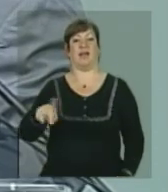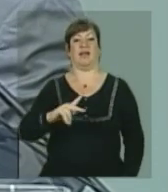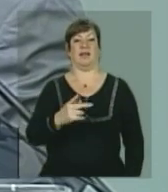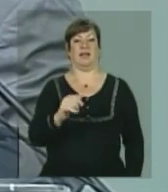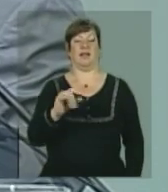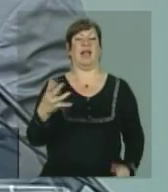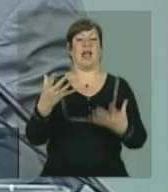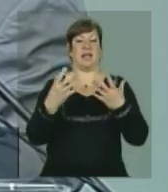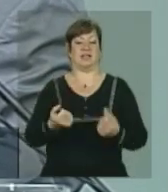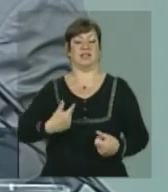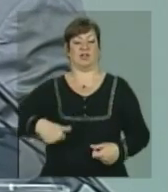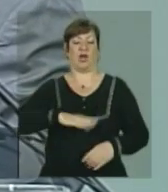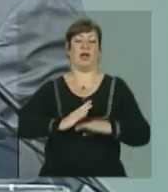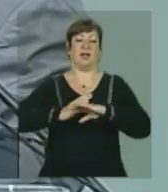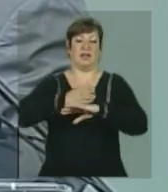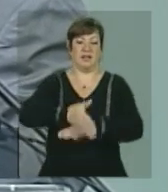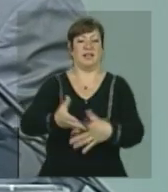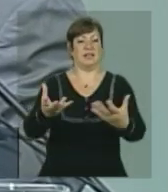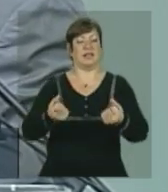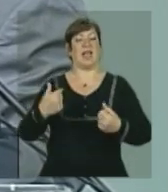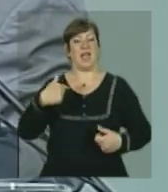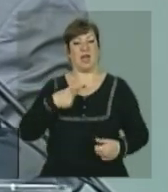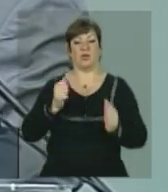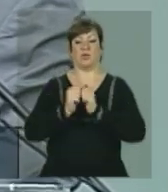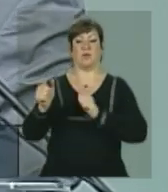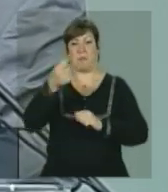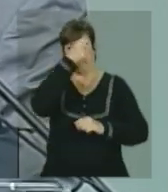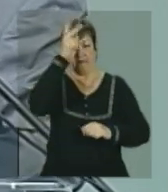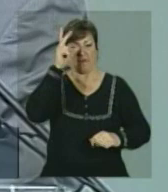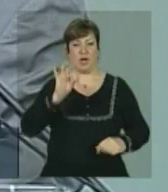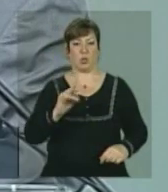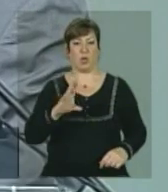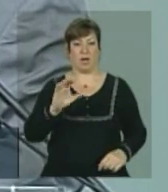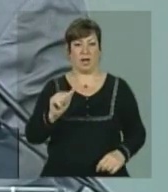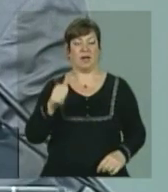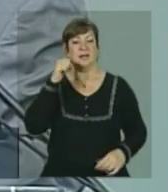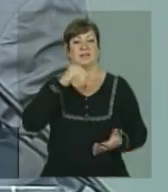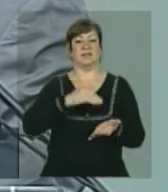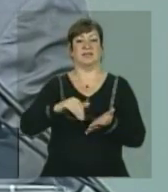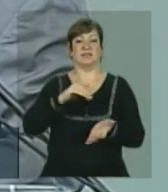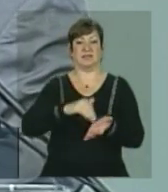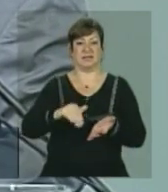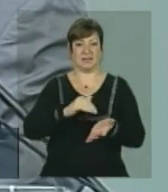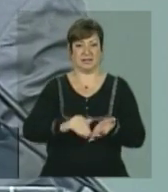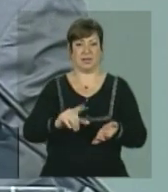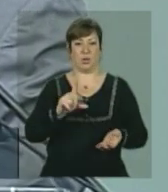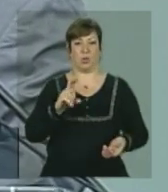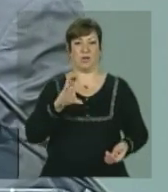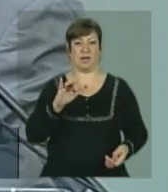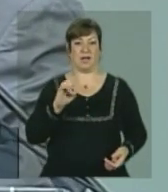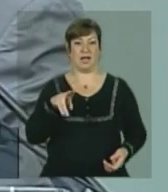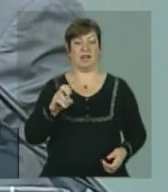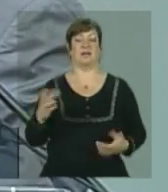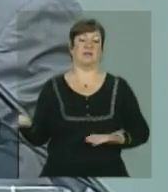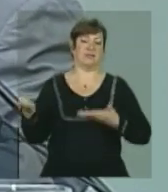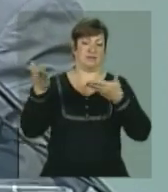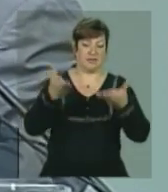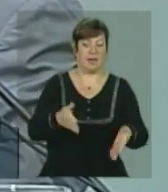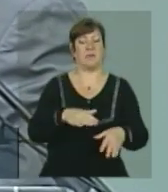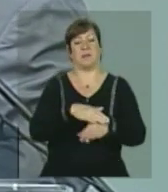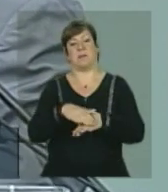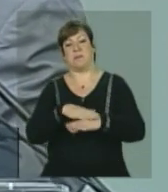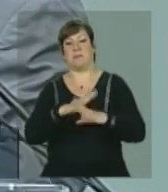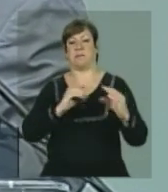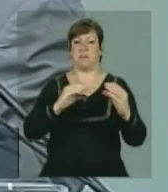Haddad nos recebeu com o maior carinho, eu, o prefeito Tuca, e a secretária de Educação, Luciene Raba. E, ali, nós